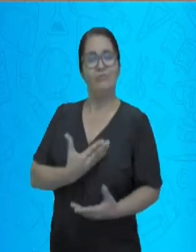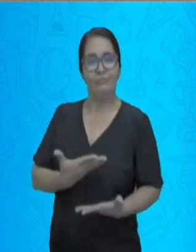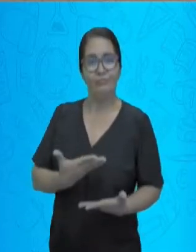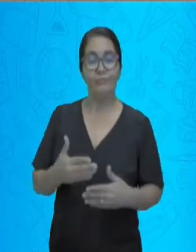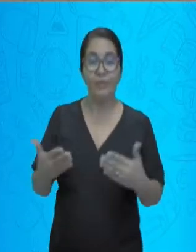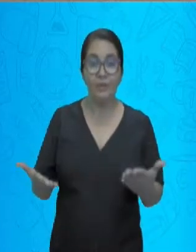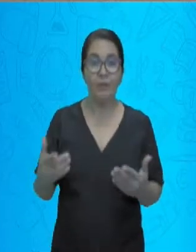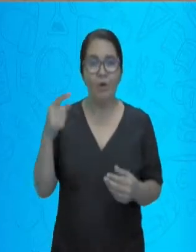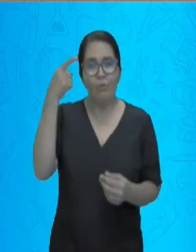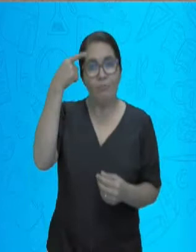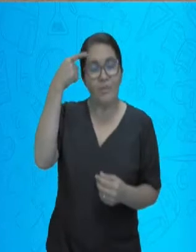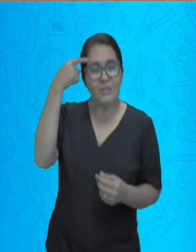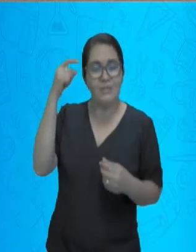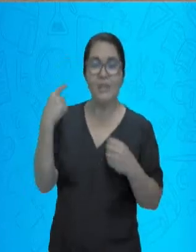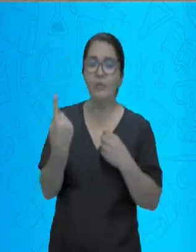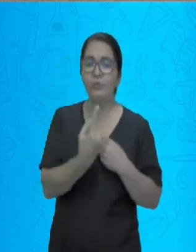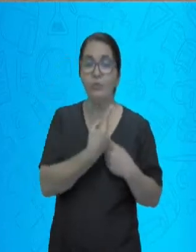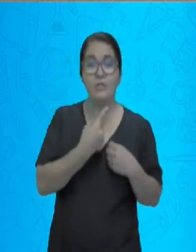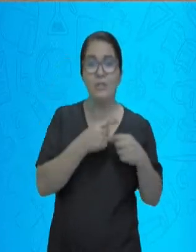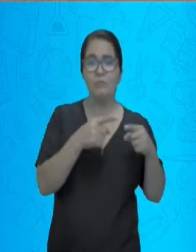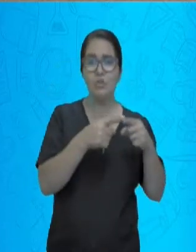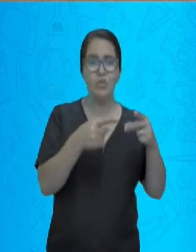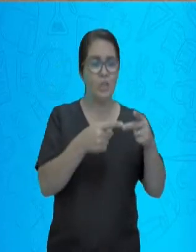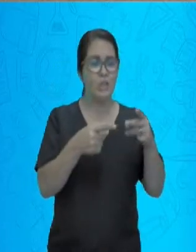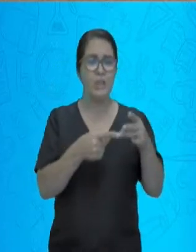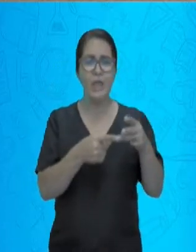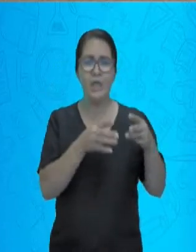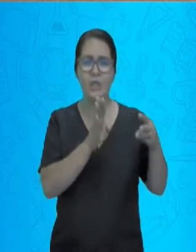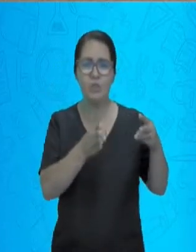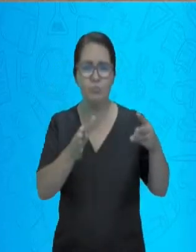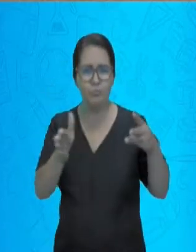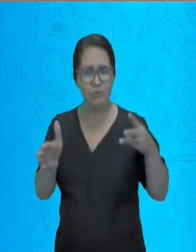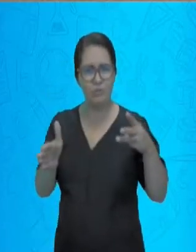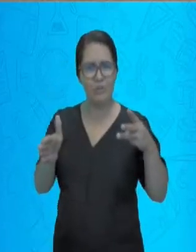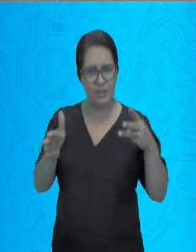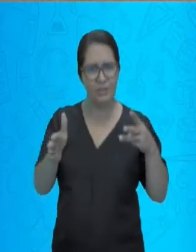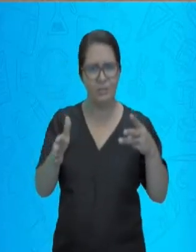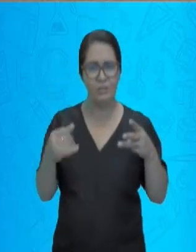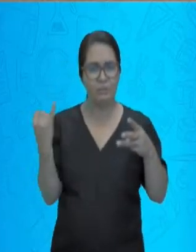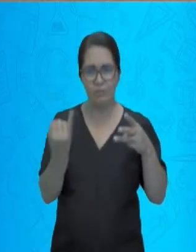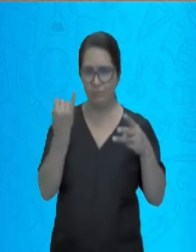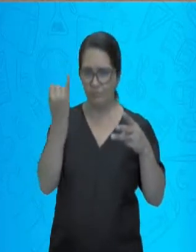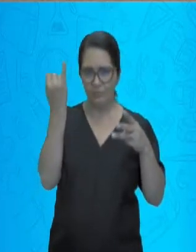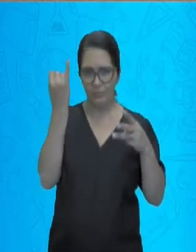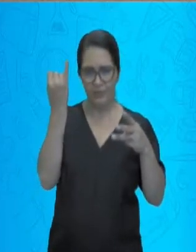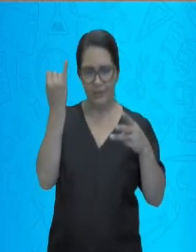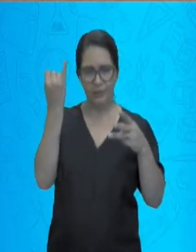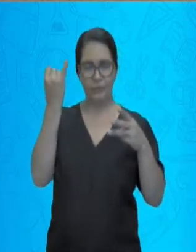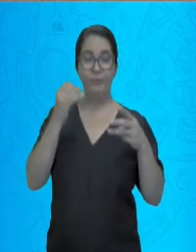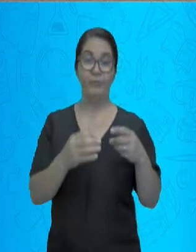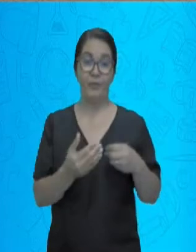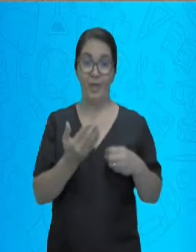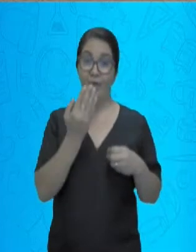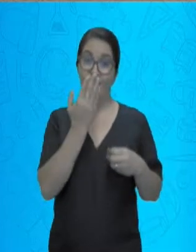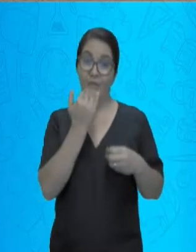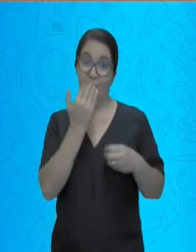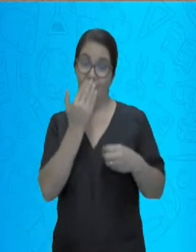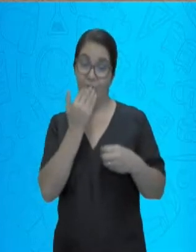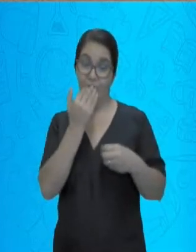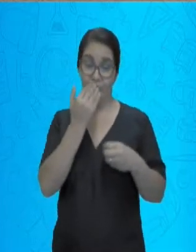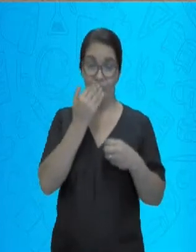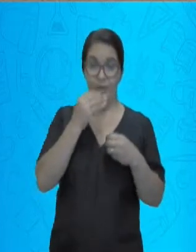nisto, nós temos três processos que fazem parte do meu sistema digestório. A ingestão, a